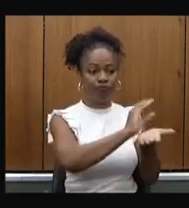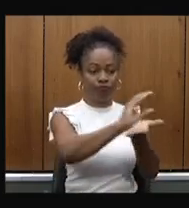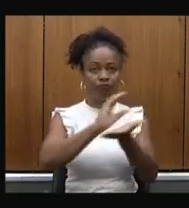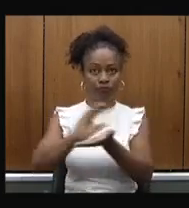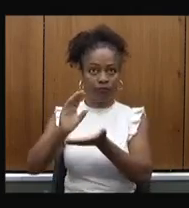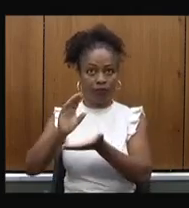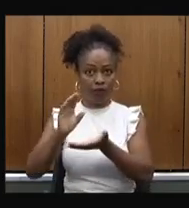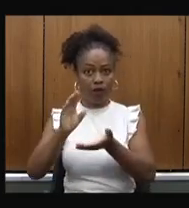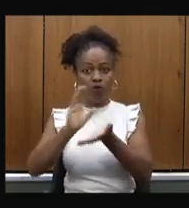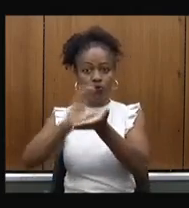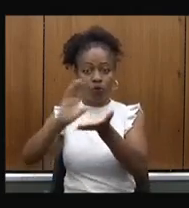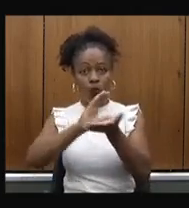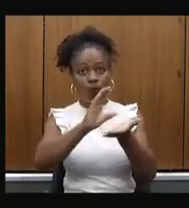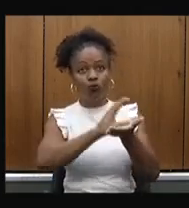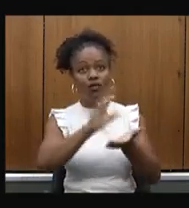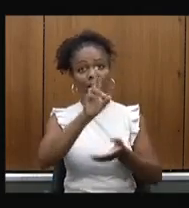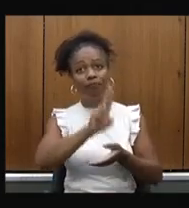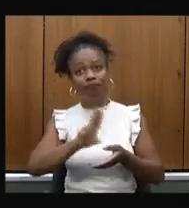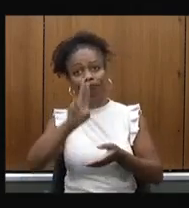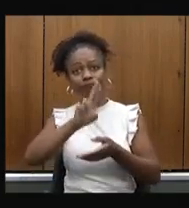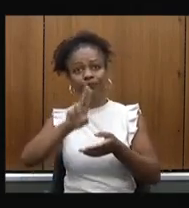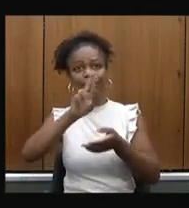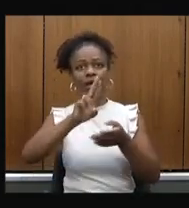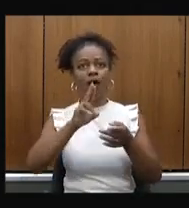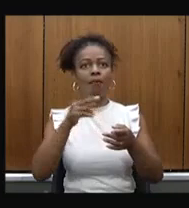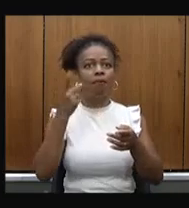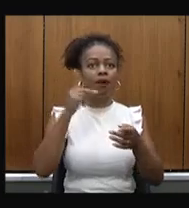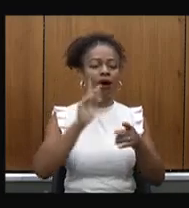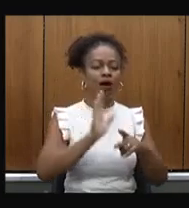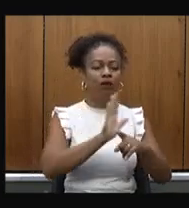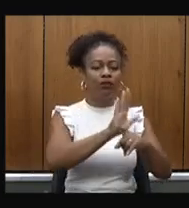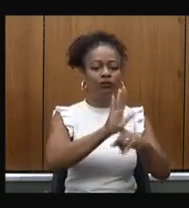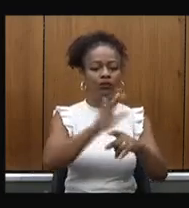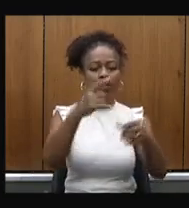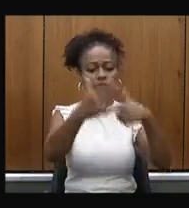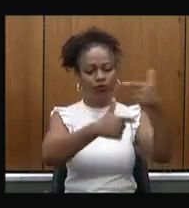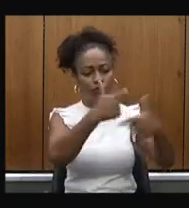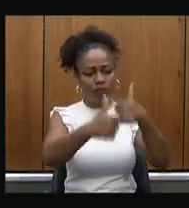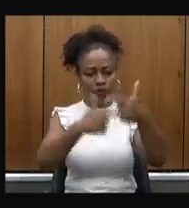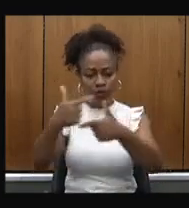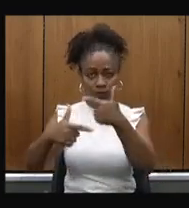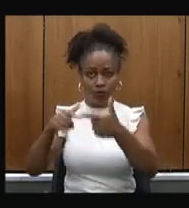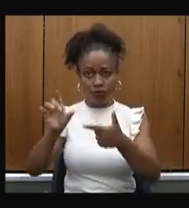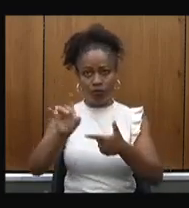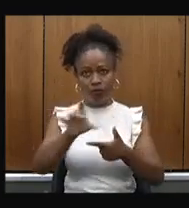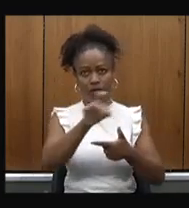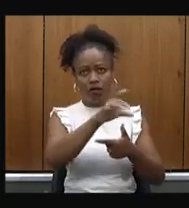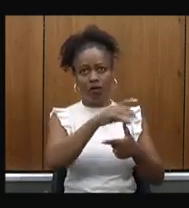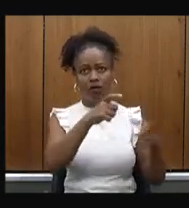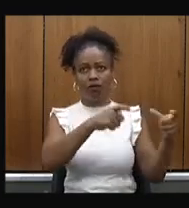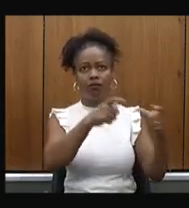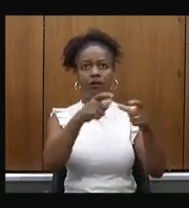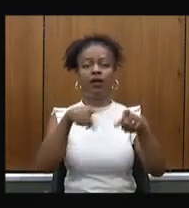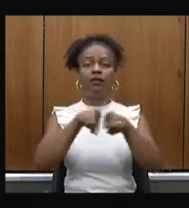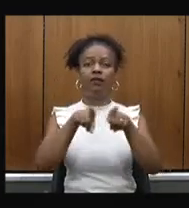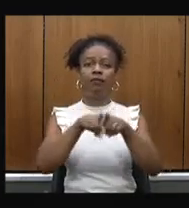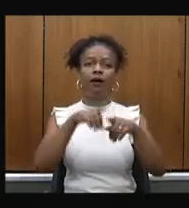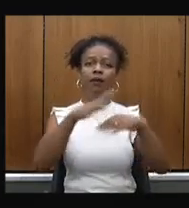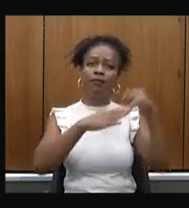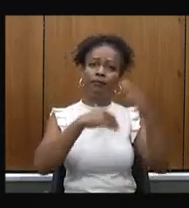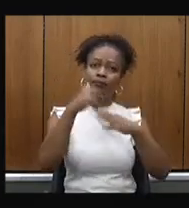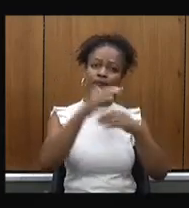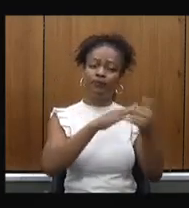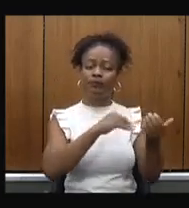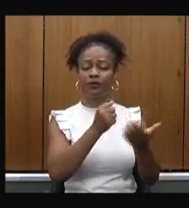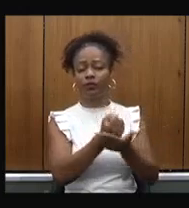completar a remuneração de trabalhadores EPPGG lotados na CEPLAG e também de alguns profissionais da própria FEMIG.